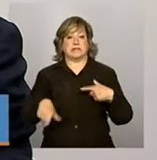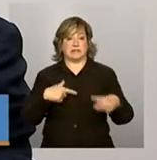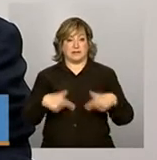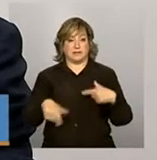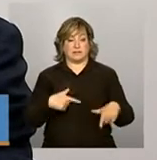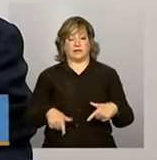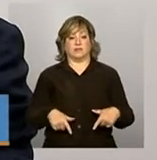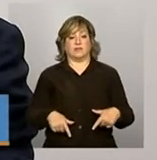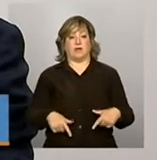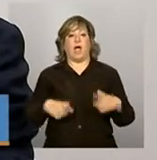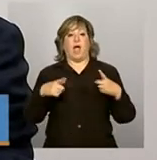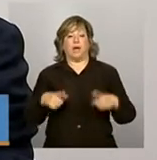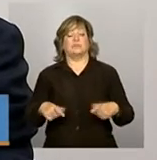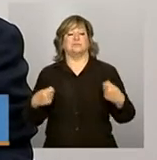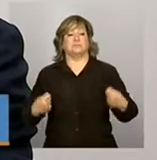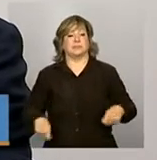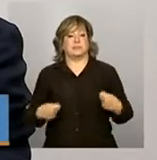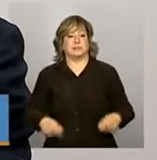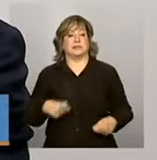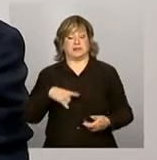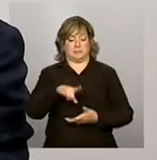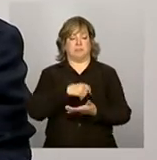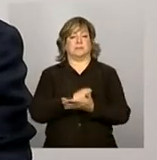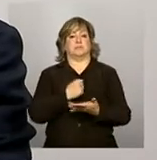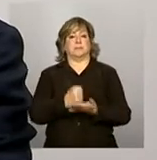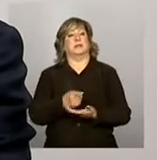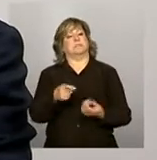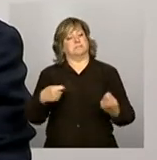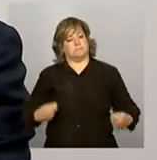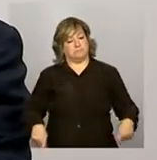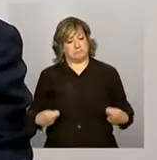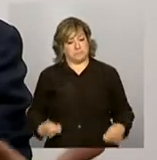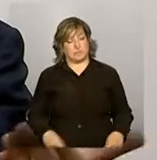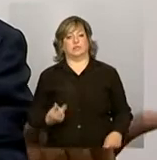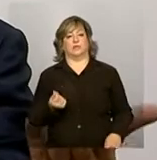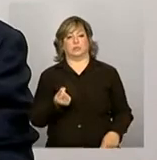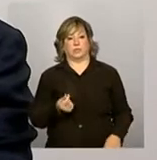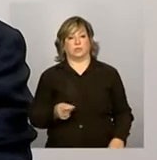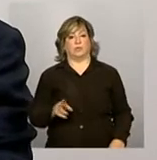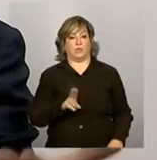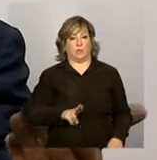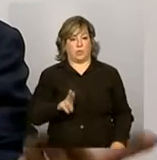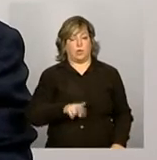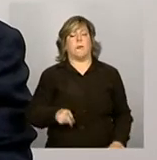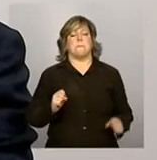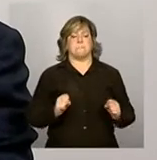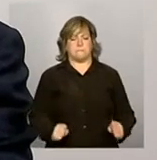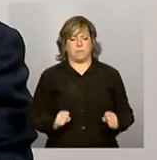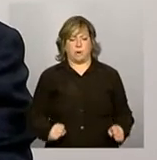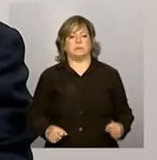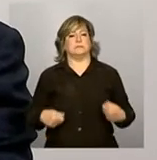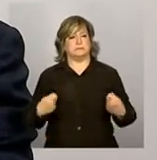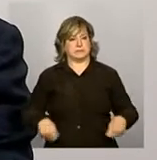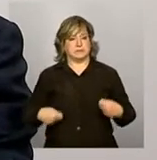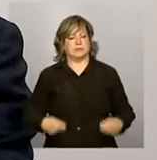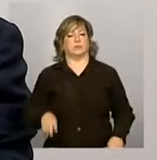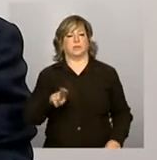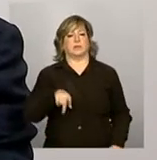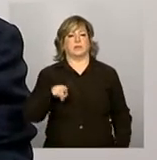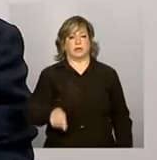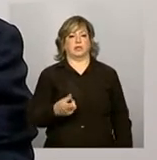onde se é necessário contratar, e você deve usar, não só pode, como deve usar os recursos